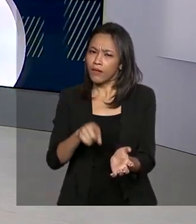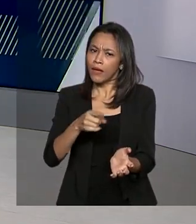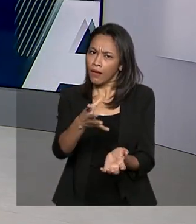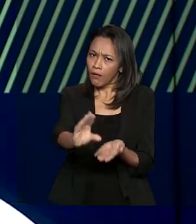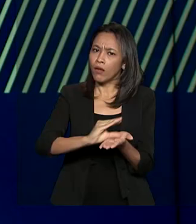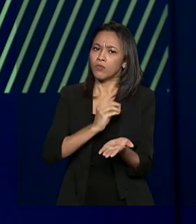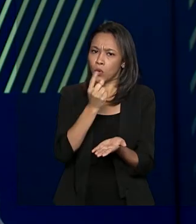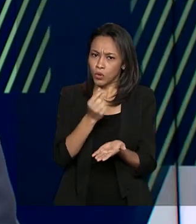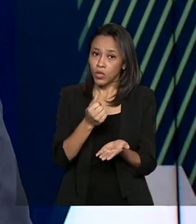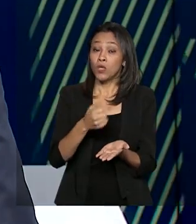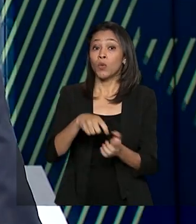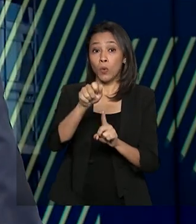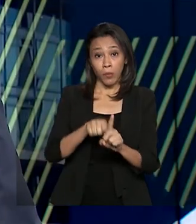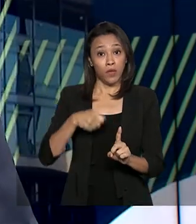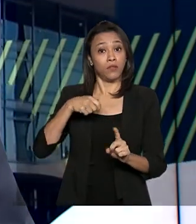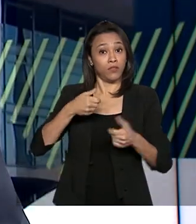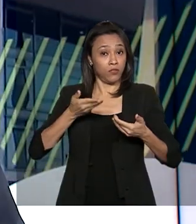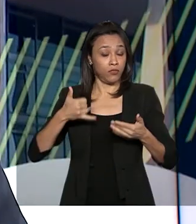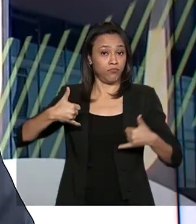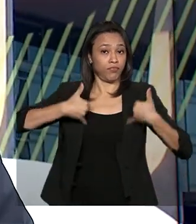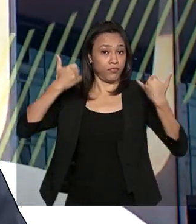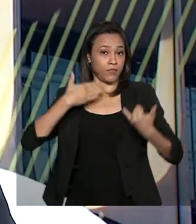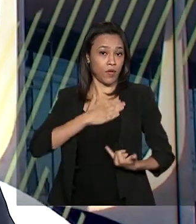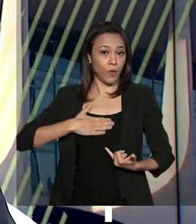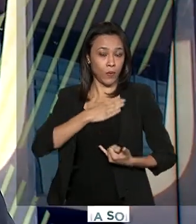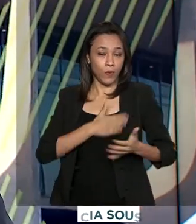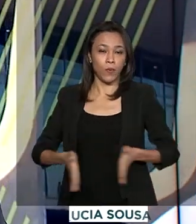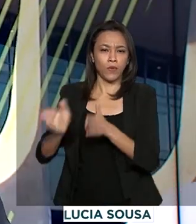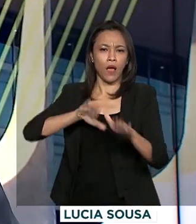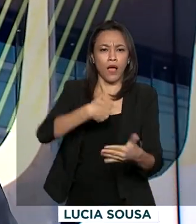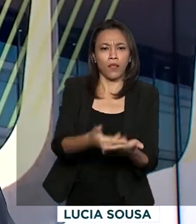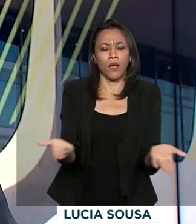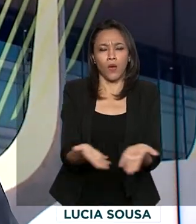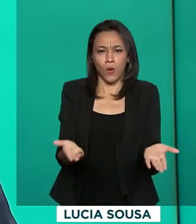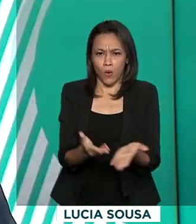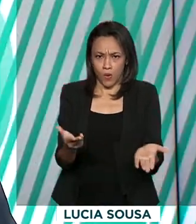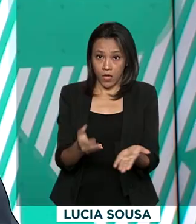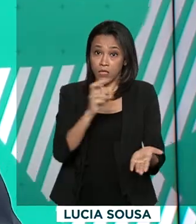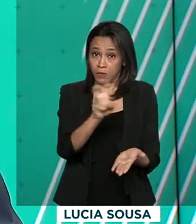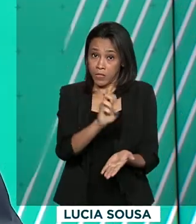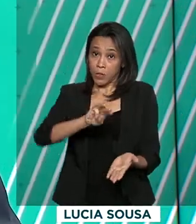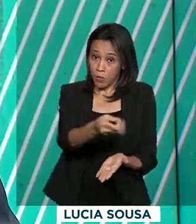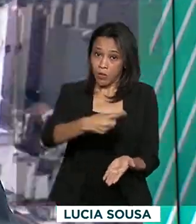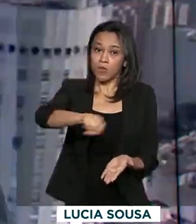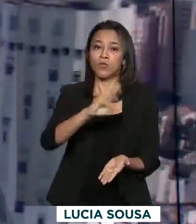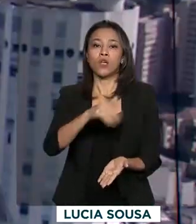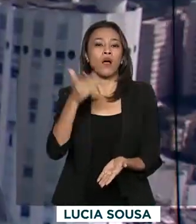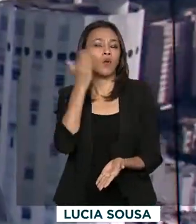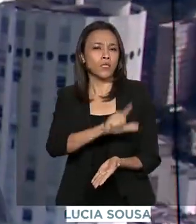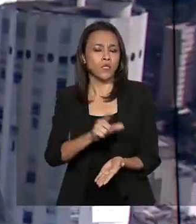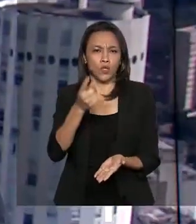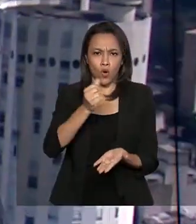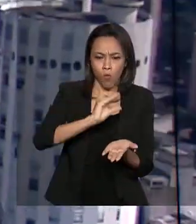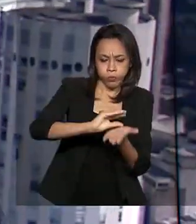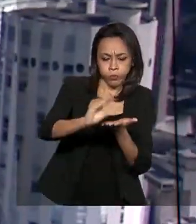agosto. Até agora, mais de 55 milhões de pessoas tiveram acesso ao auxílio emergencial. O valor investido pelo governo